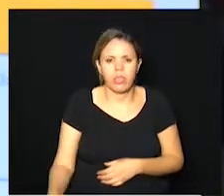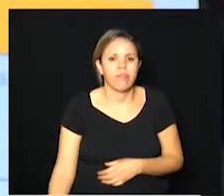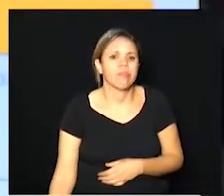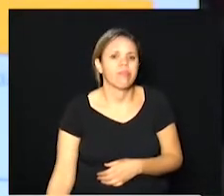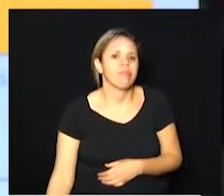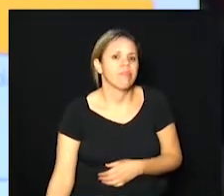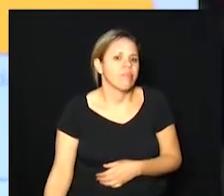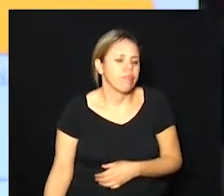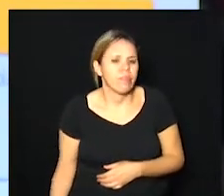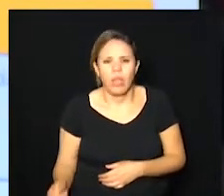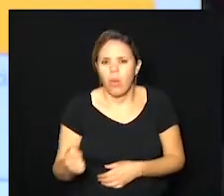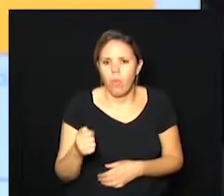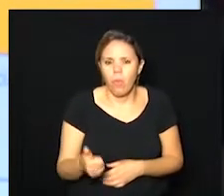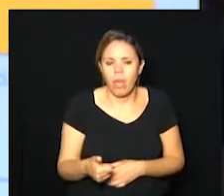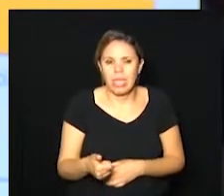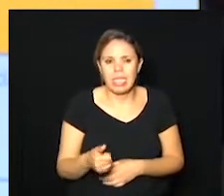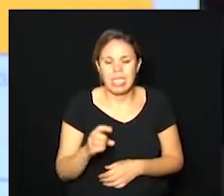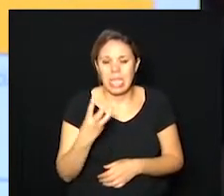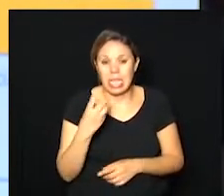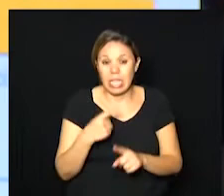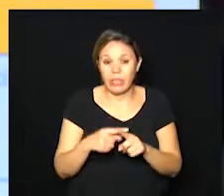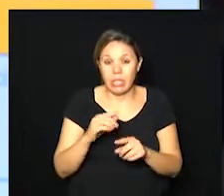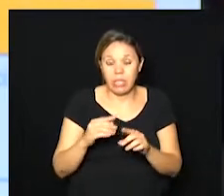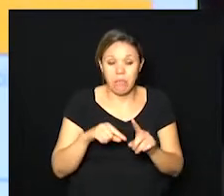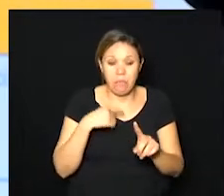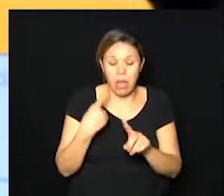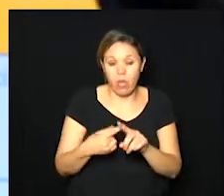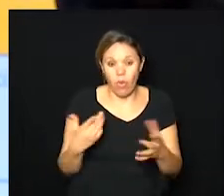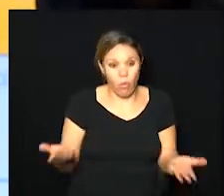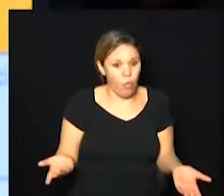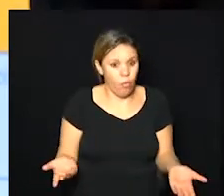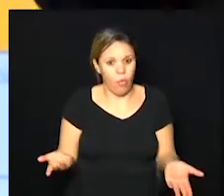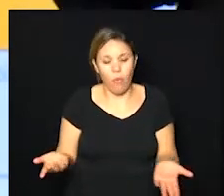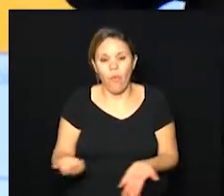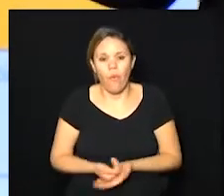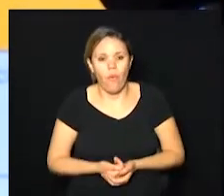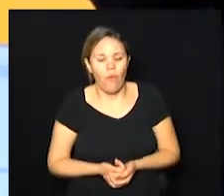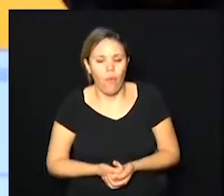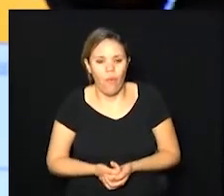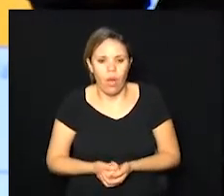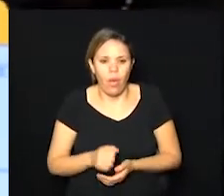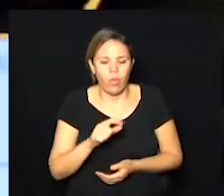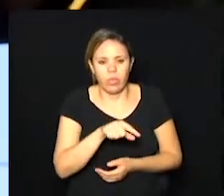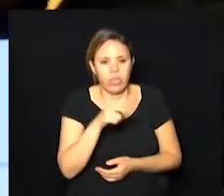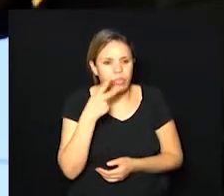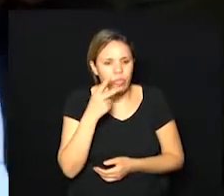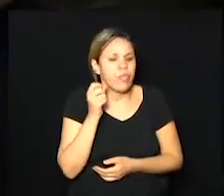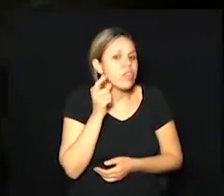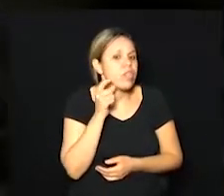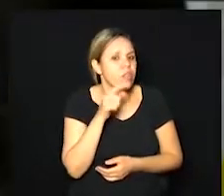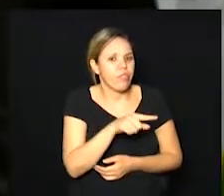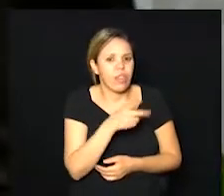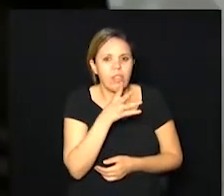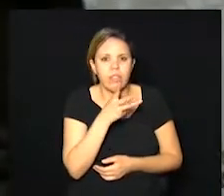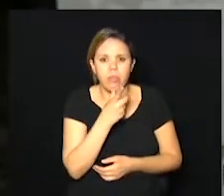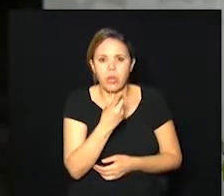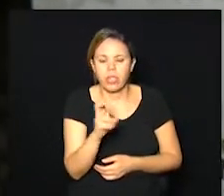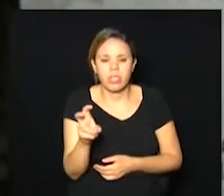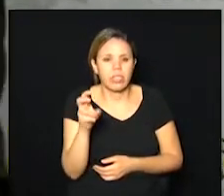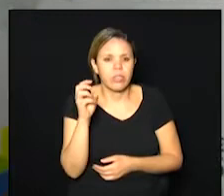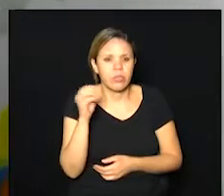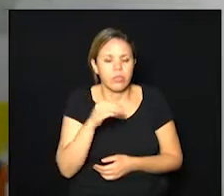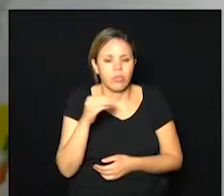é quase 3 vezes maior então deixa eu falar para vocês quando vocês ouviram o carmelo falando demora 15 minutos o teste aí